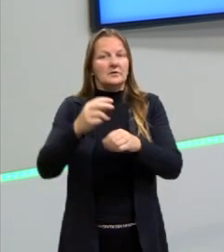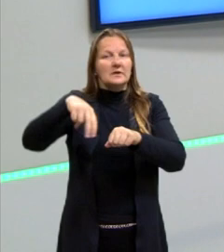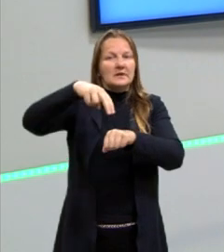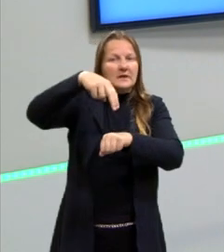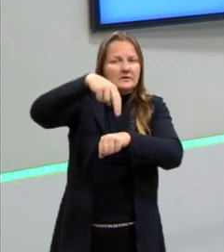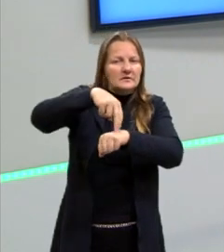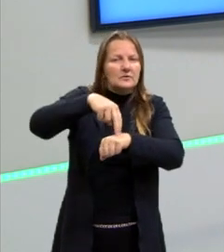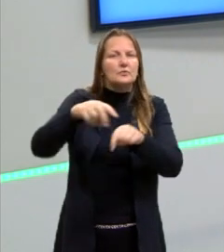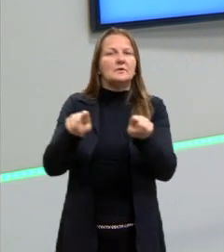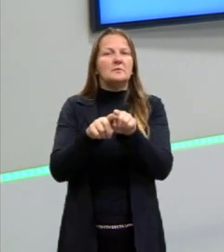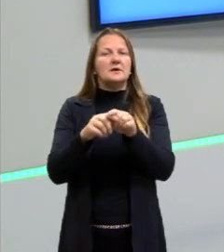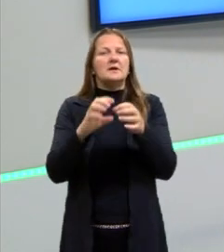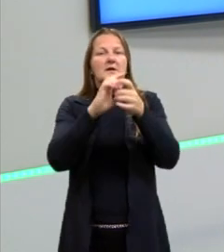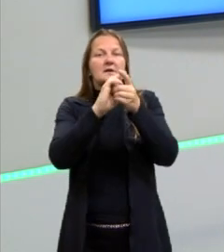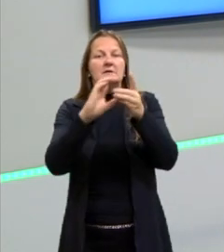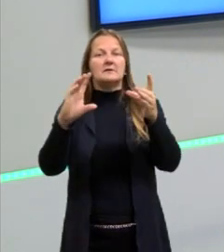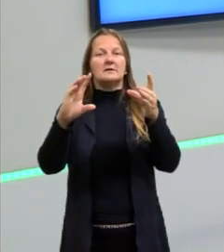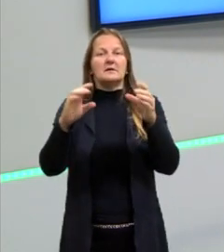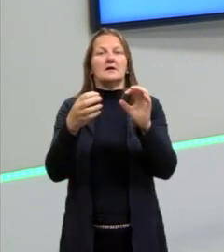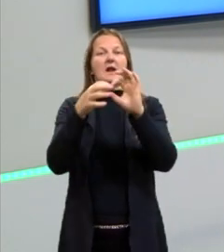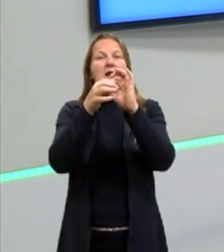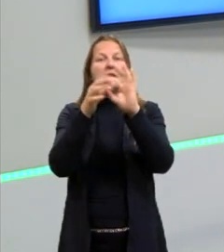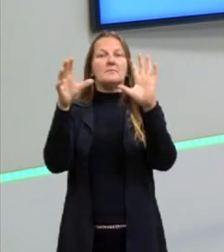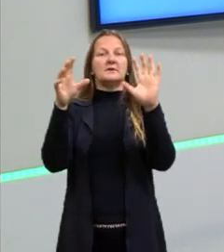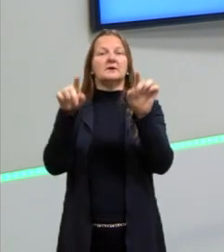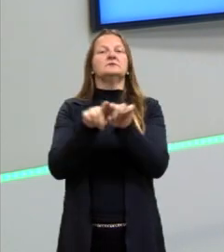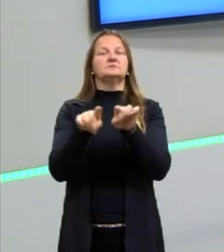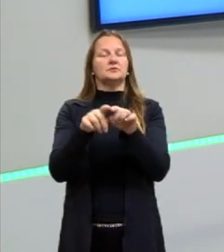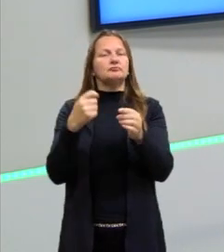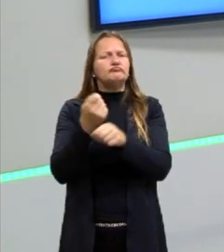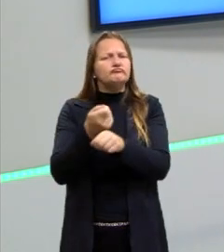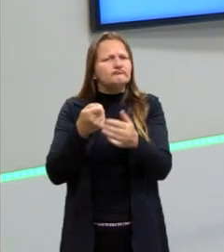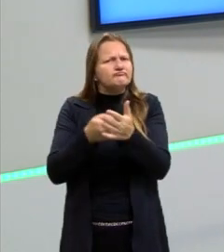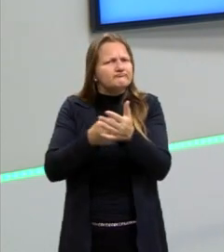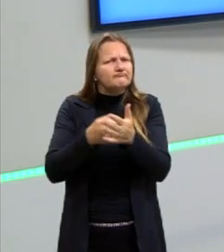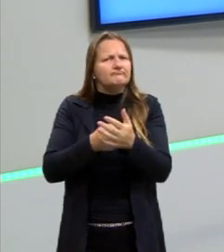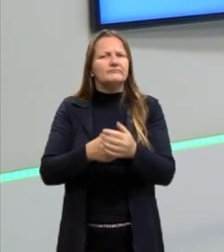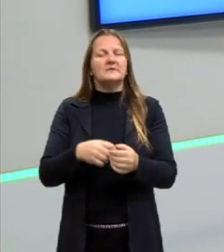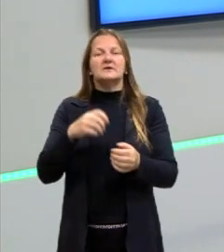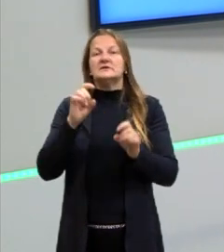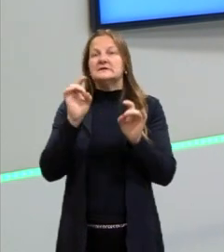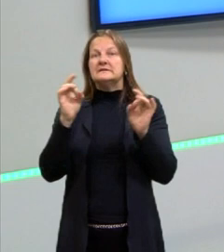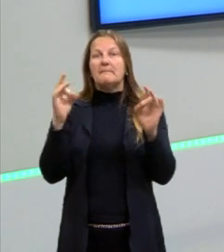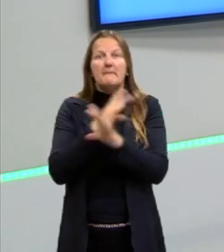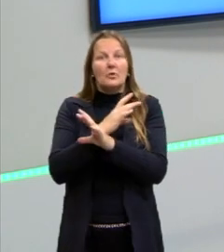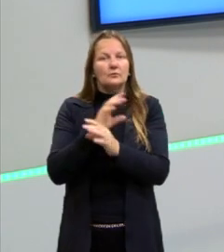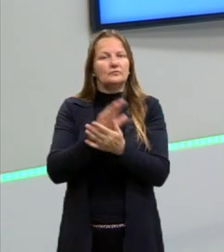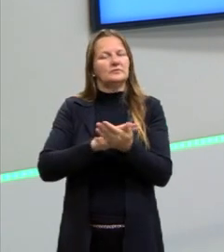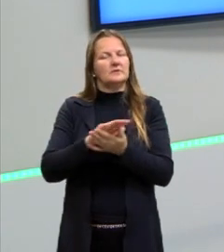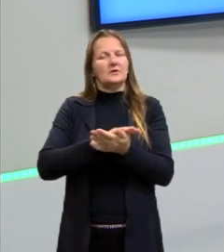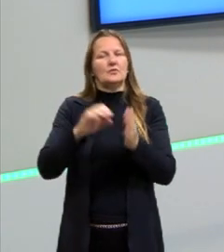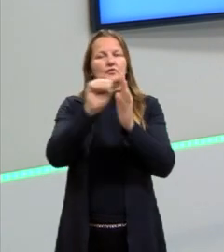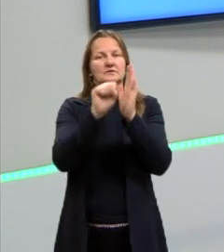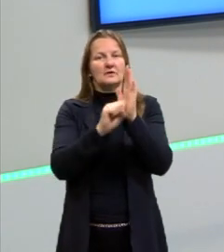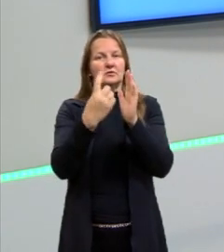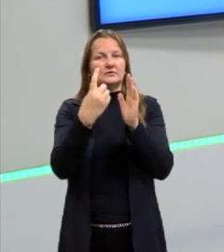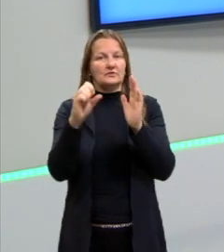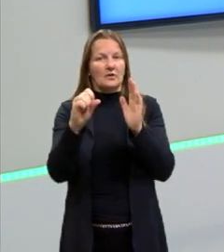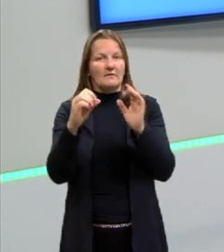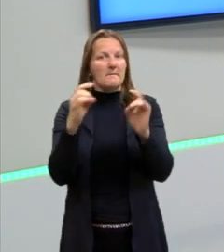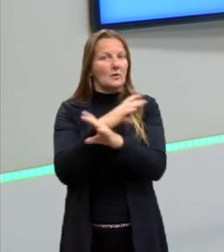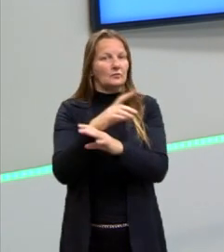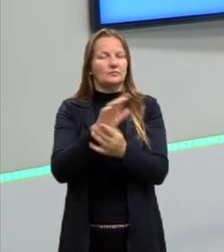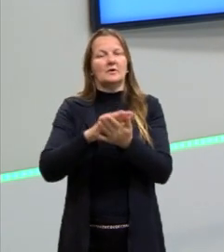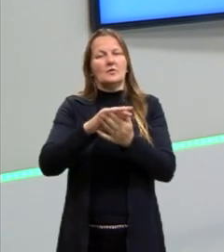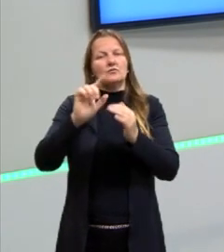e de uma busca por uma liberdade, que ela não vai se concretizar totalmente no próprio século XIX. E vão